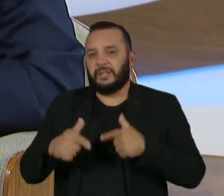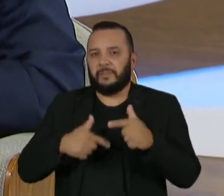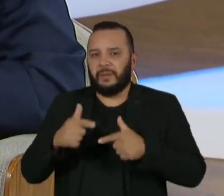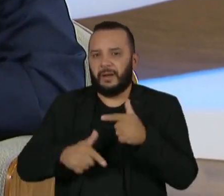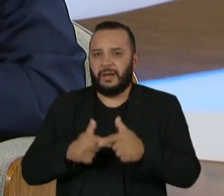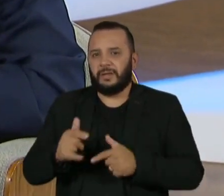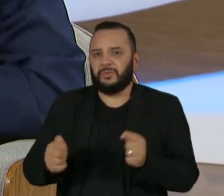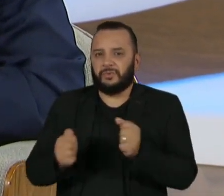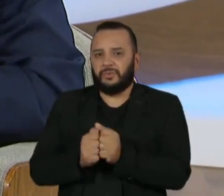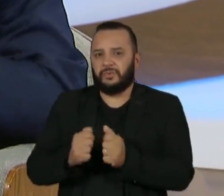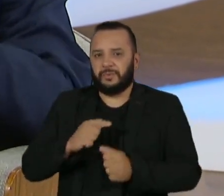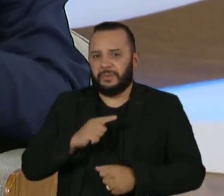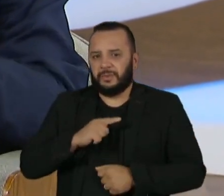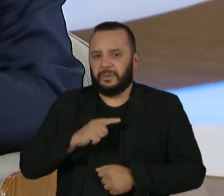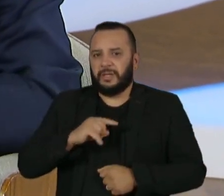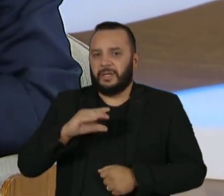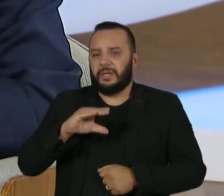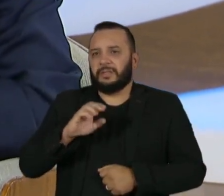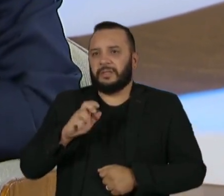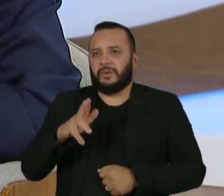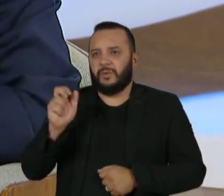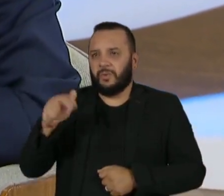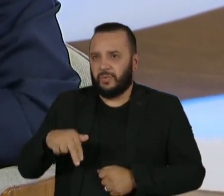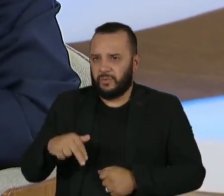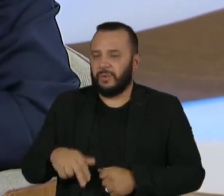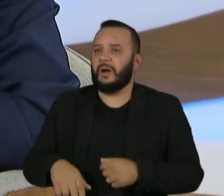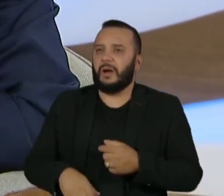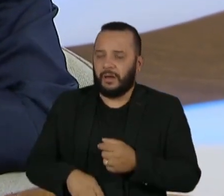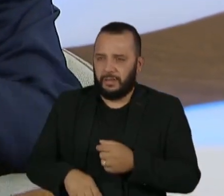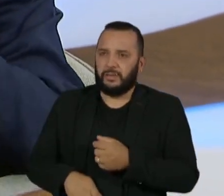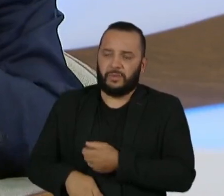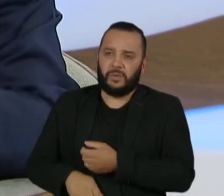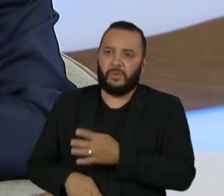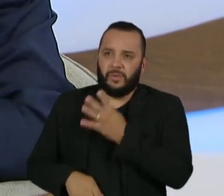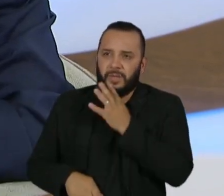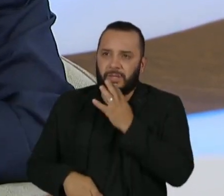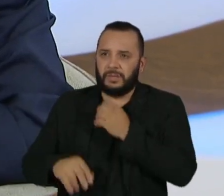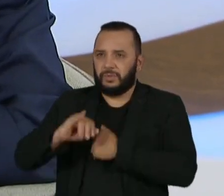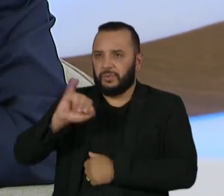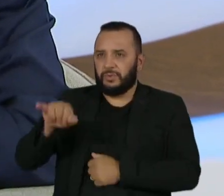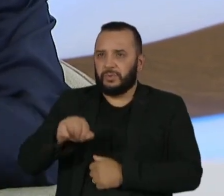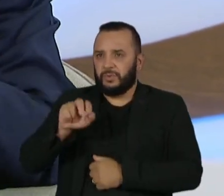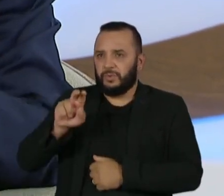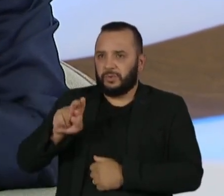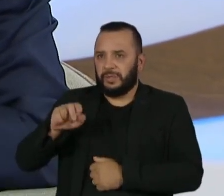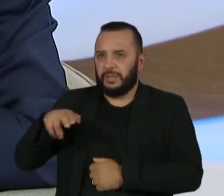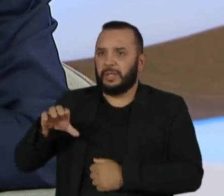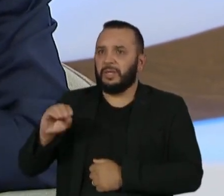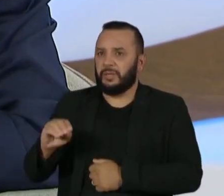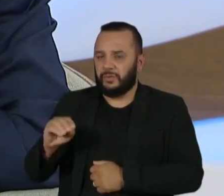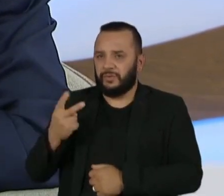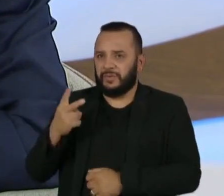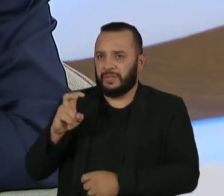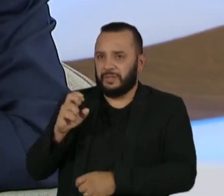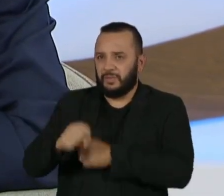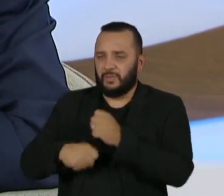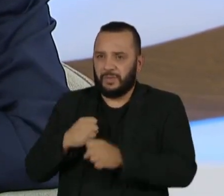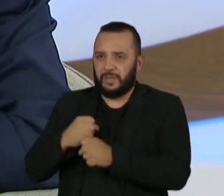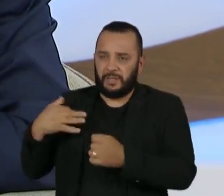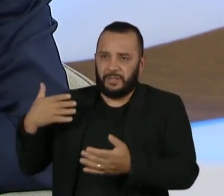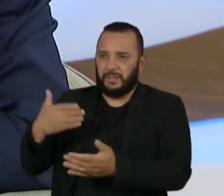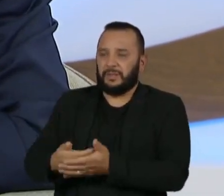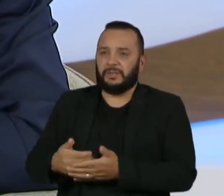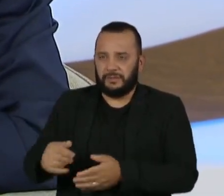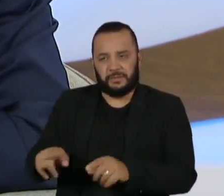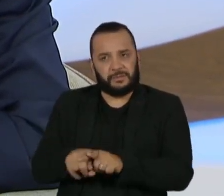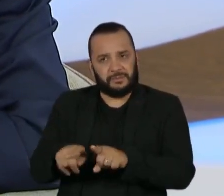e, de fato, eu conheço o Juliano há mais de 25 anos, foi meu contemporâneo na época